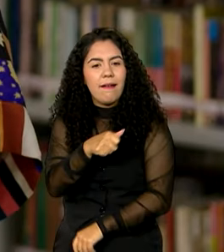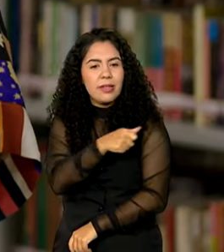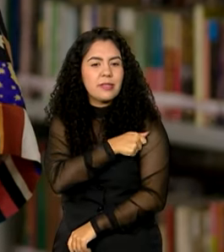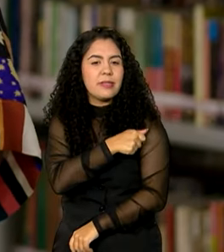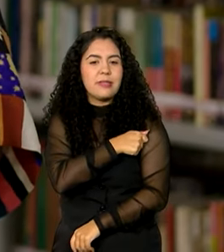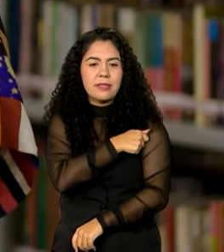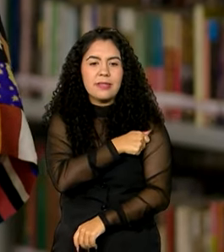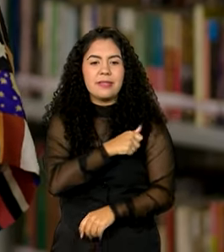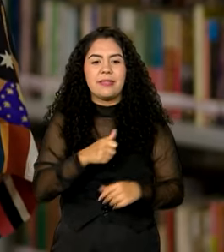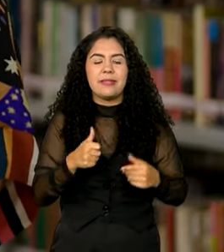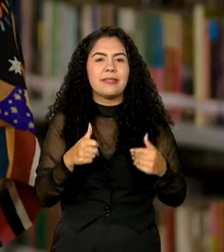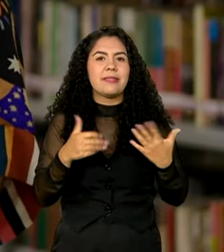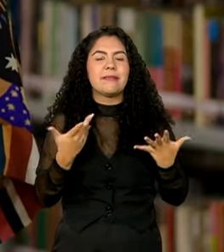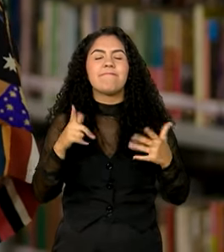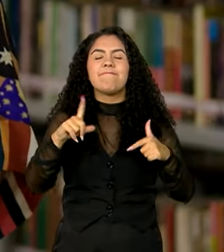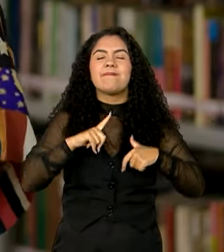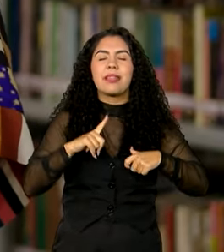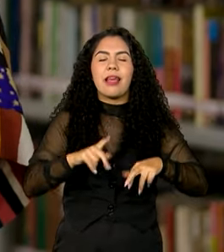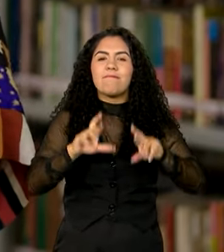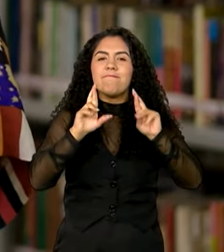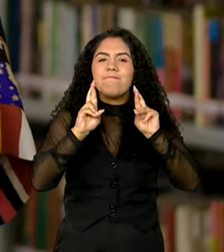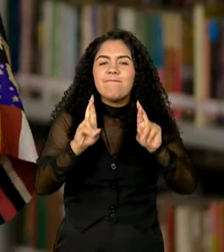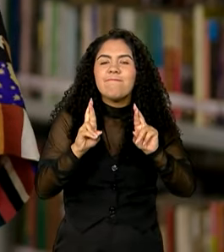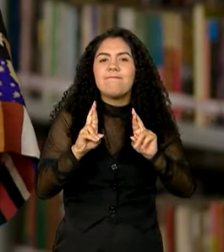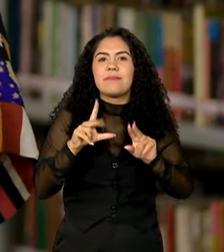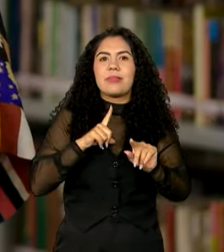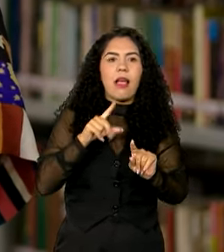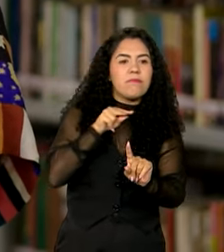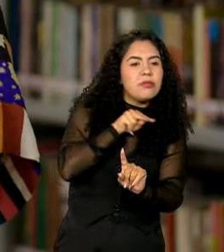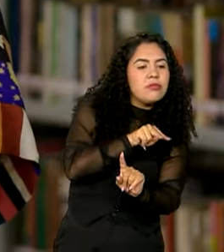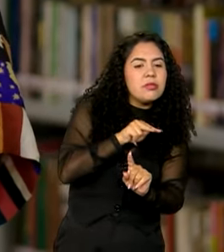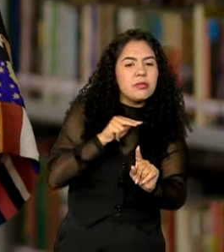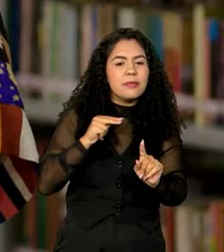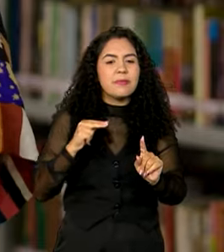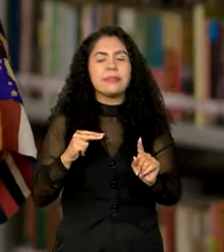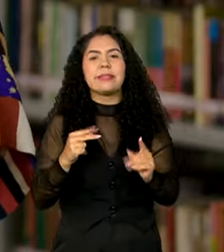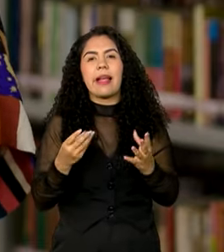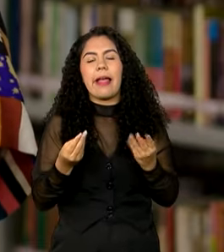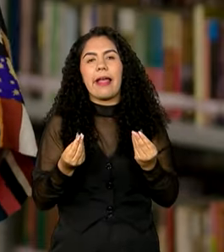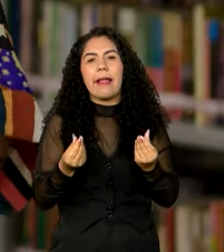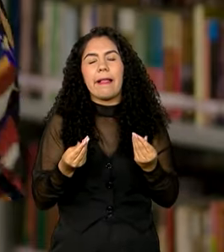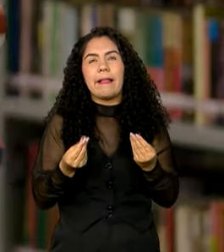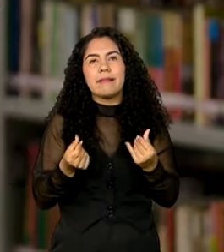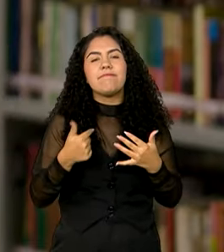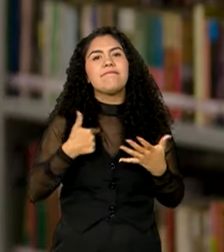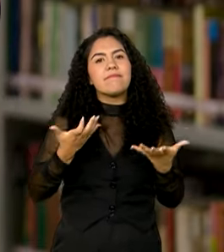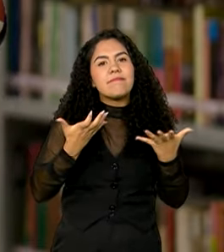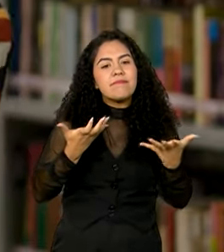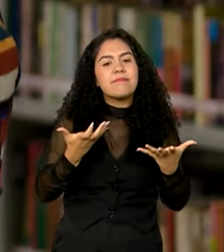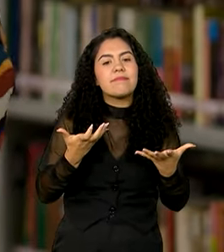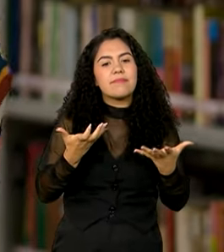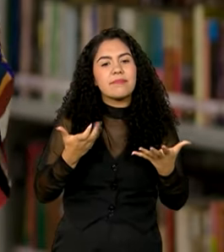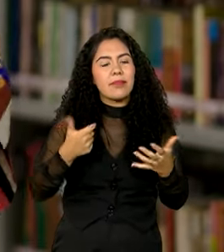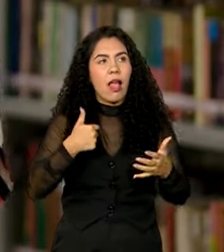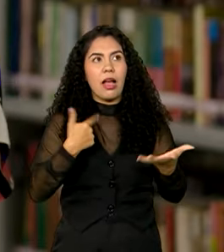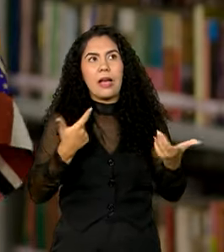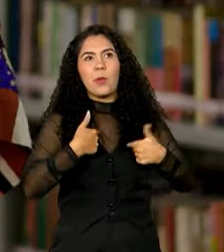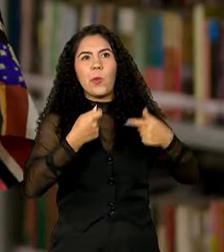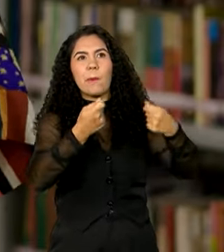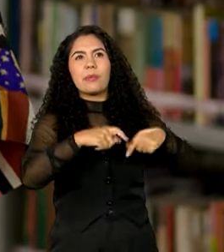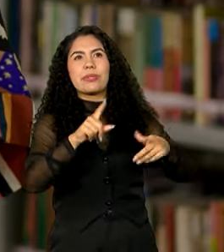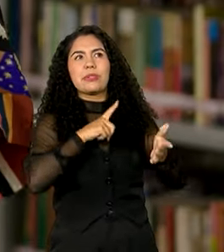talvez perspectiva deles, de pensarem nem que vocês vão ajudar em casa.